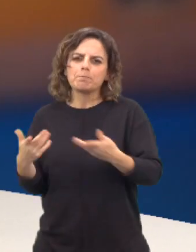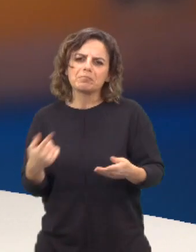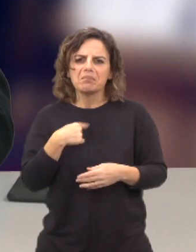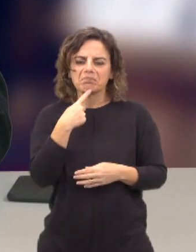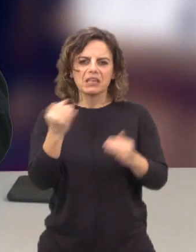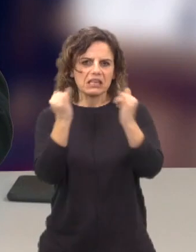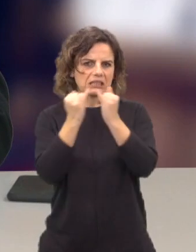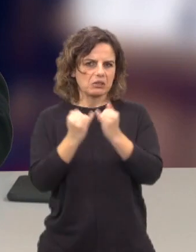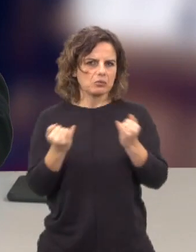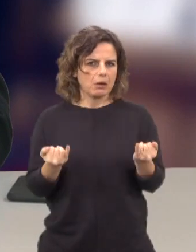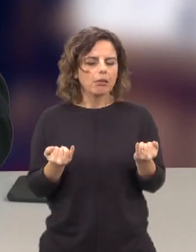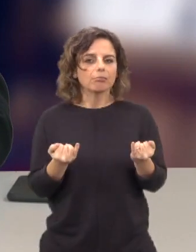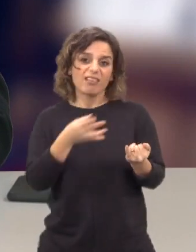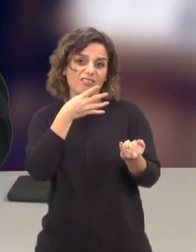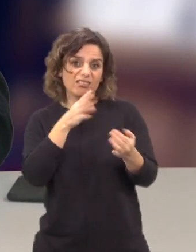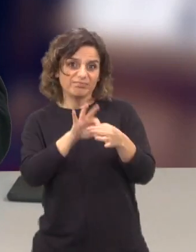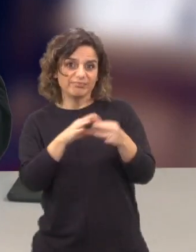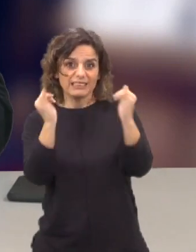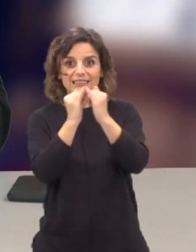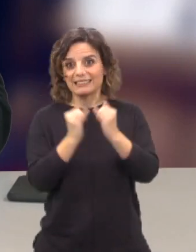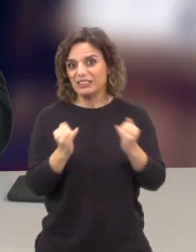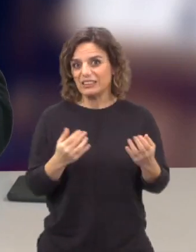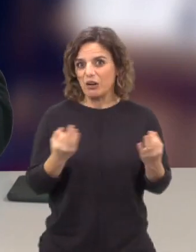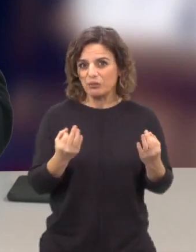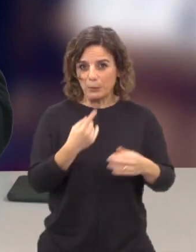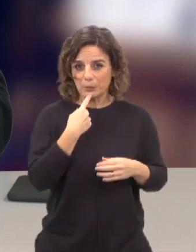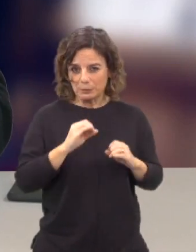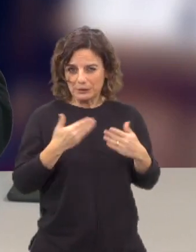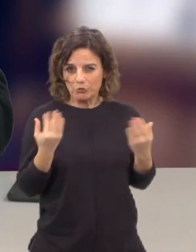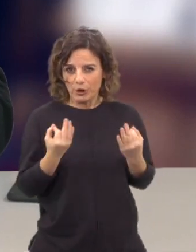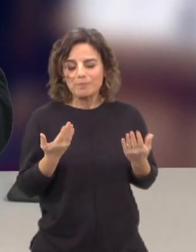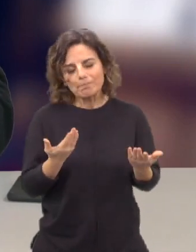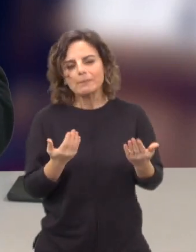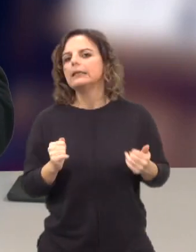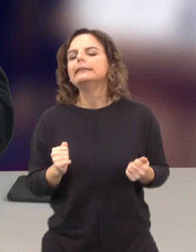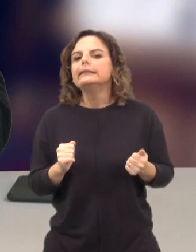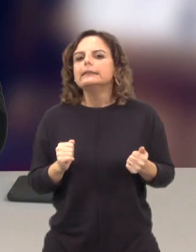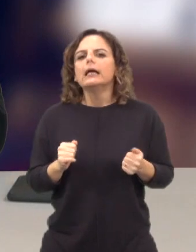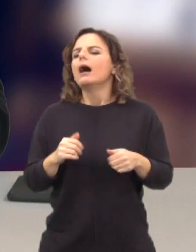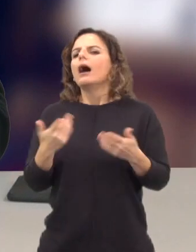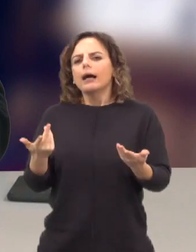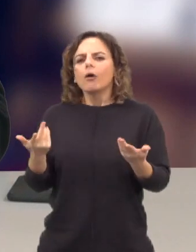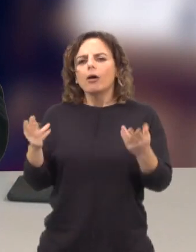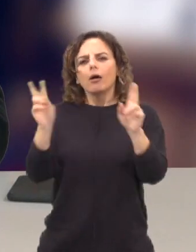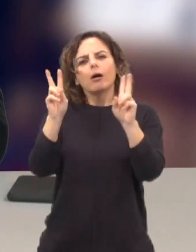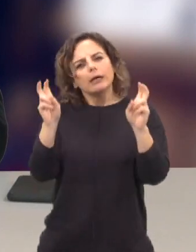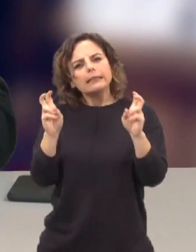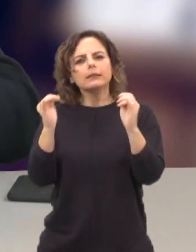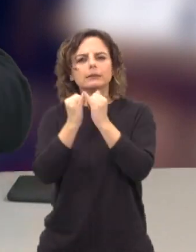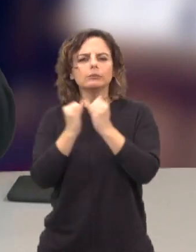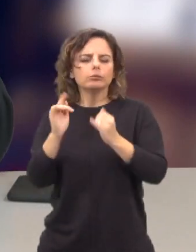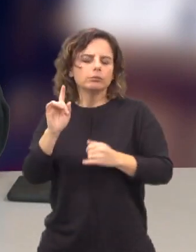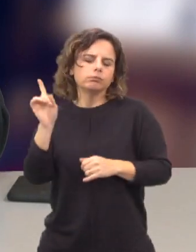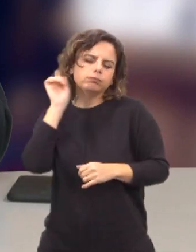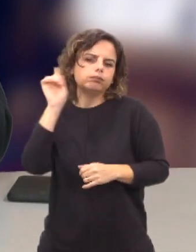diria que o internacional, para falar do internacional, que era o início da pergunta, os temas internacionais são cada vez mais